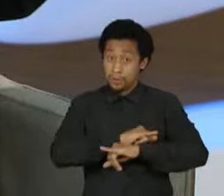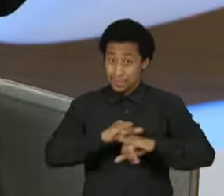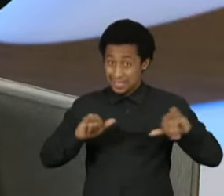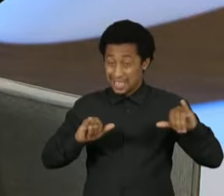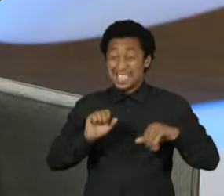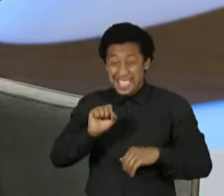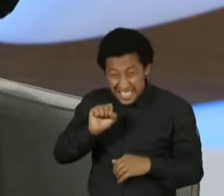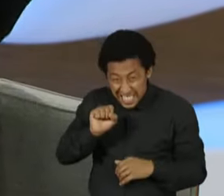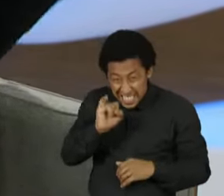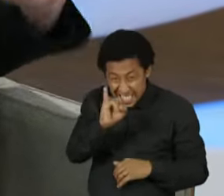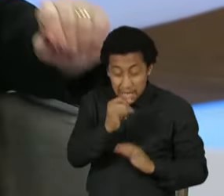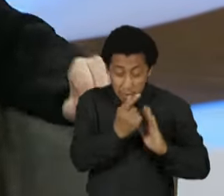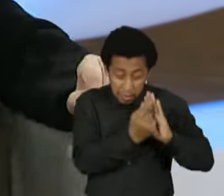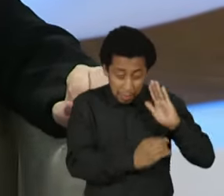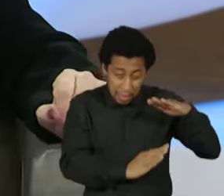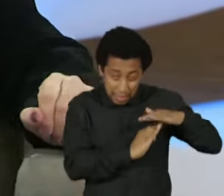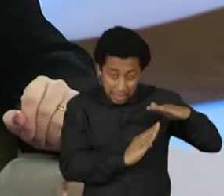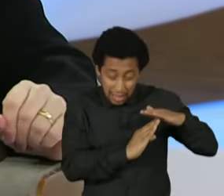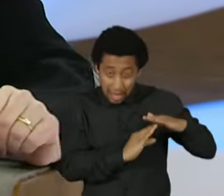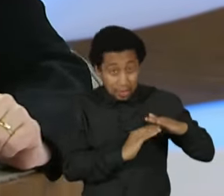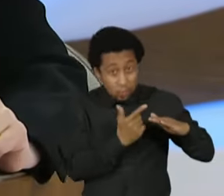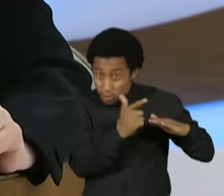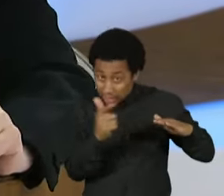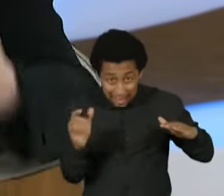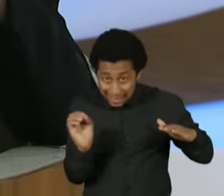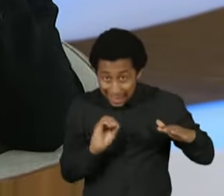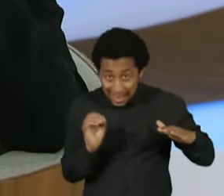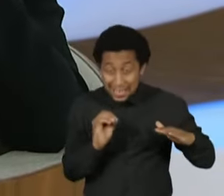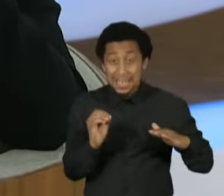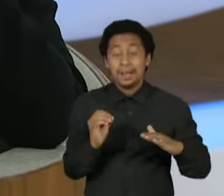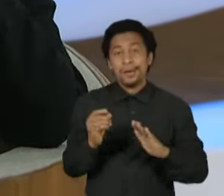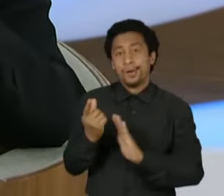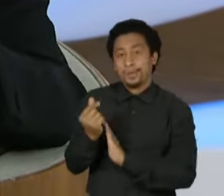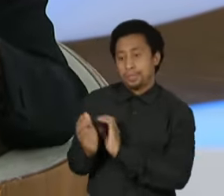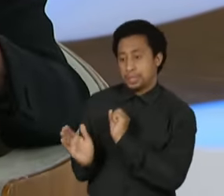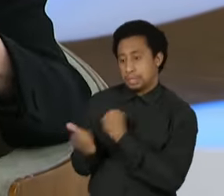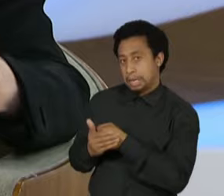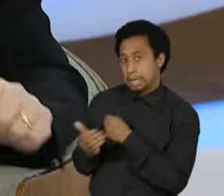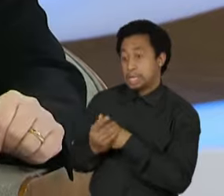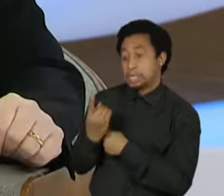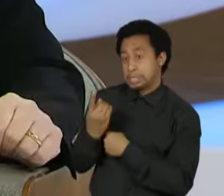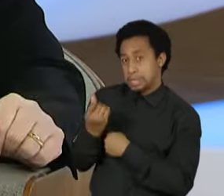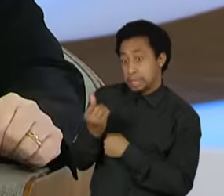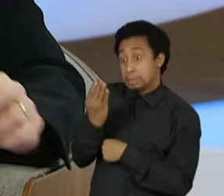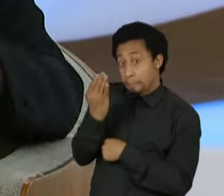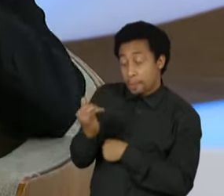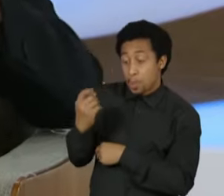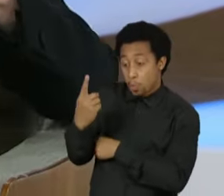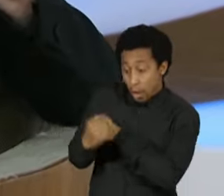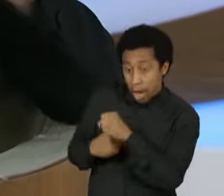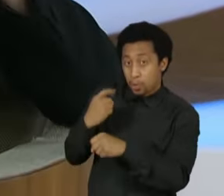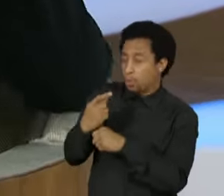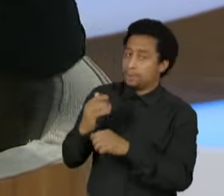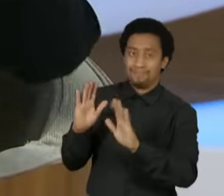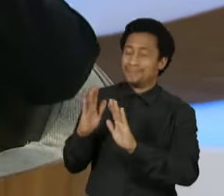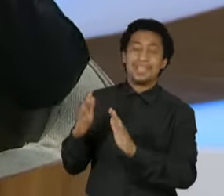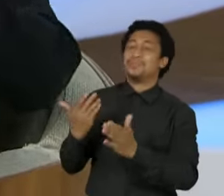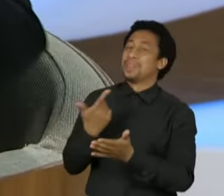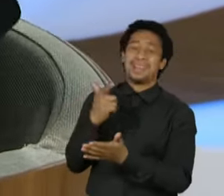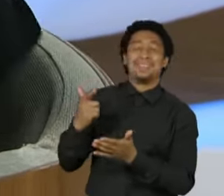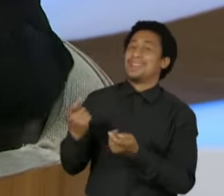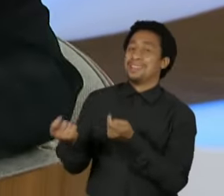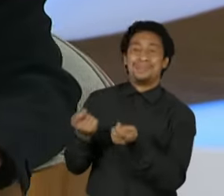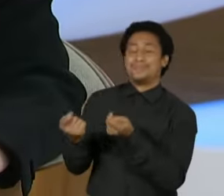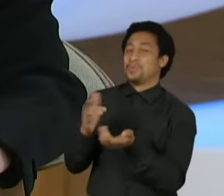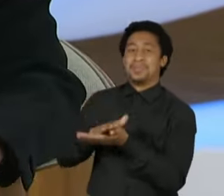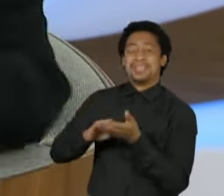o orçamento secreto não seria só 16 bi por ano. Seria muito mais. Eu estava lá dentro e eu sei disso. É o teto de gasto que faz com que o homem